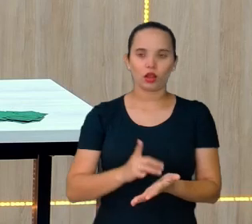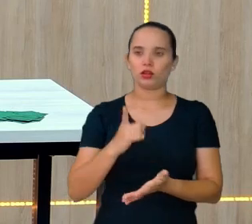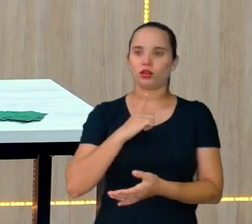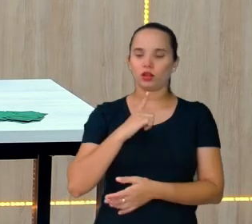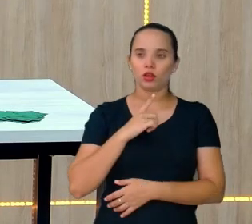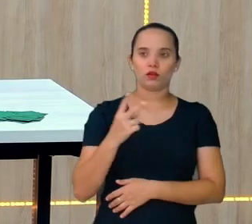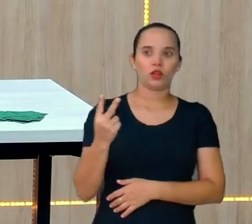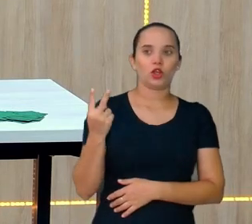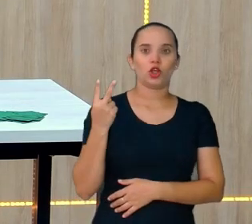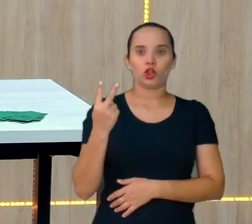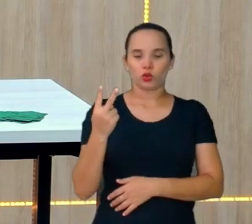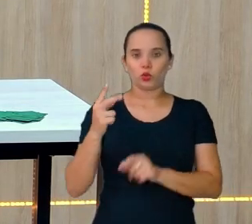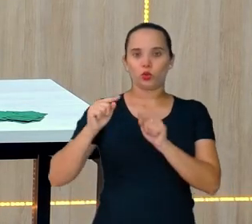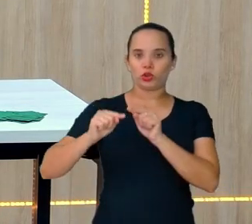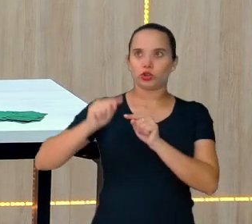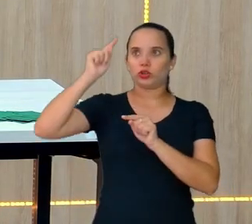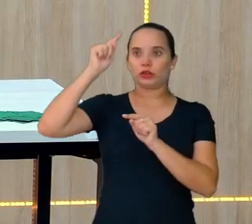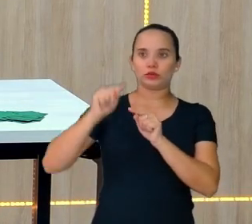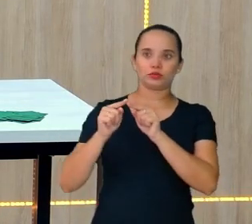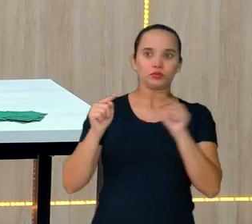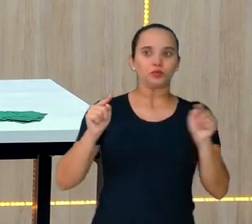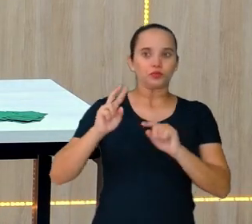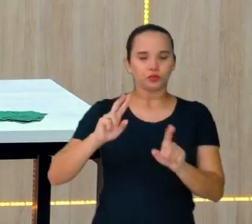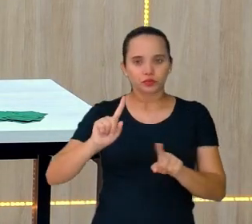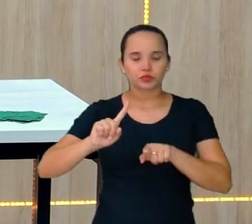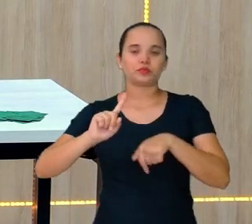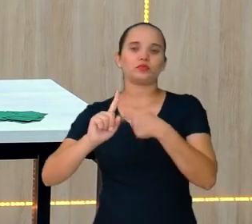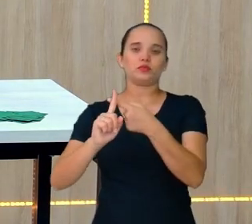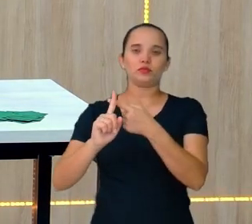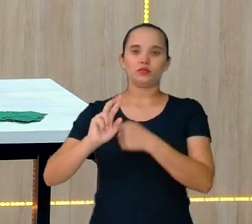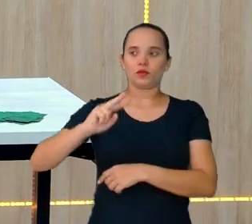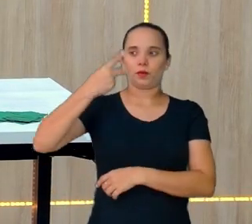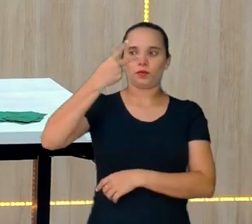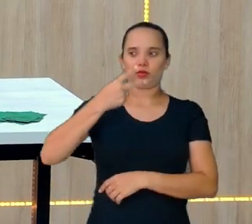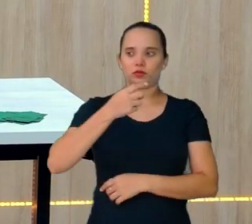fileiras a mais. Então, só vou ajustar.